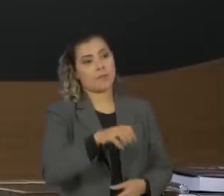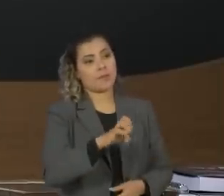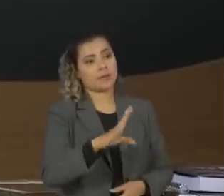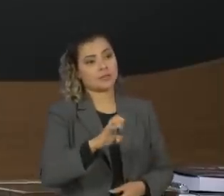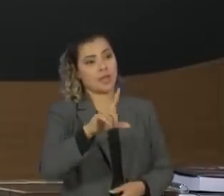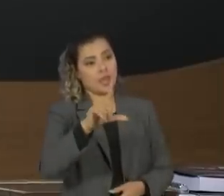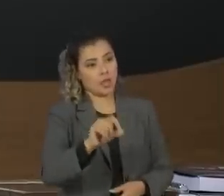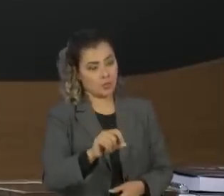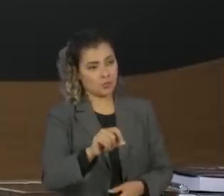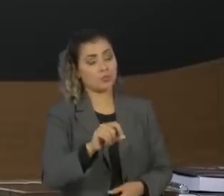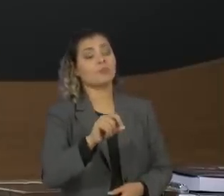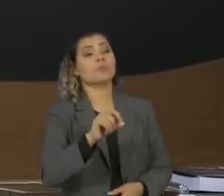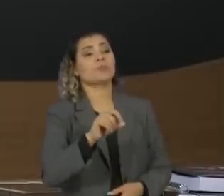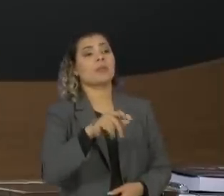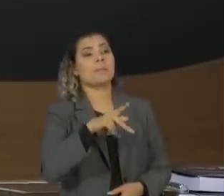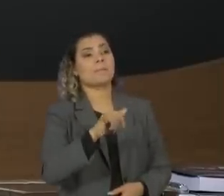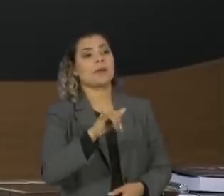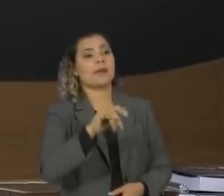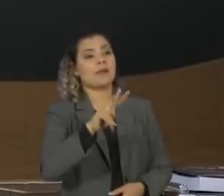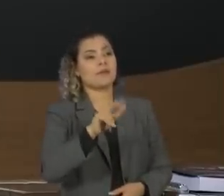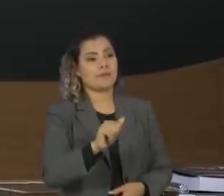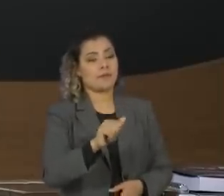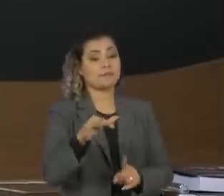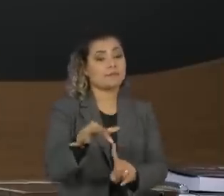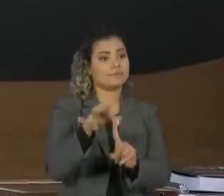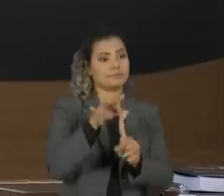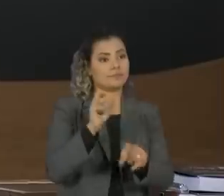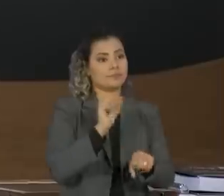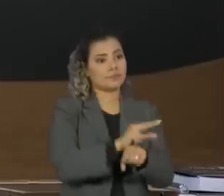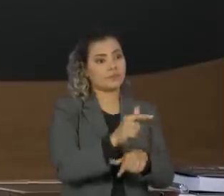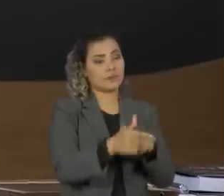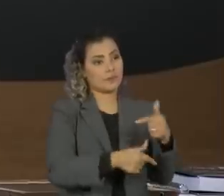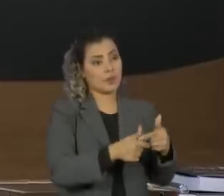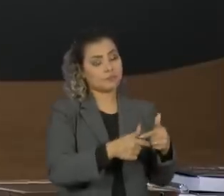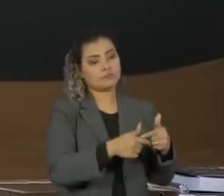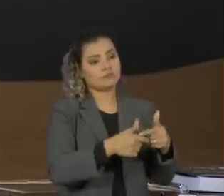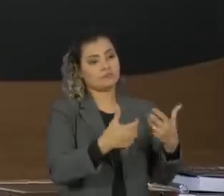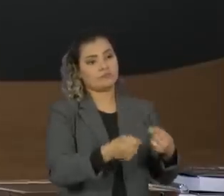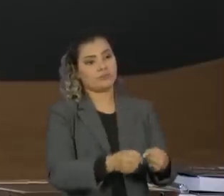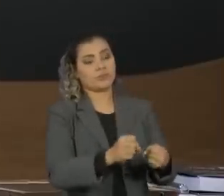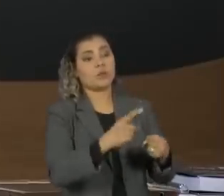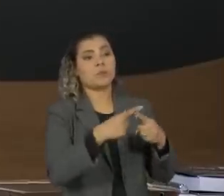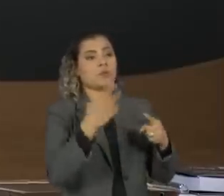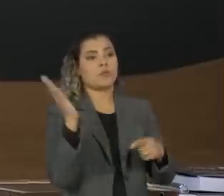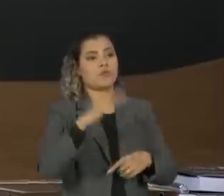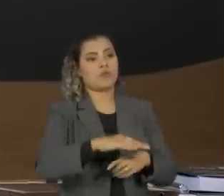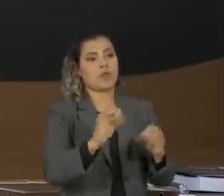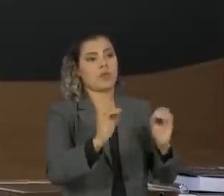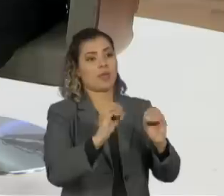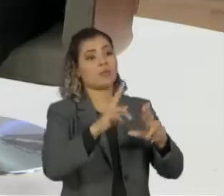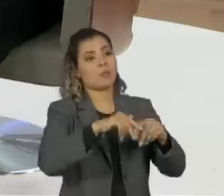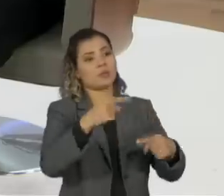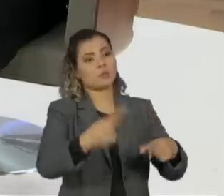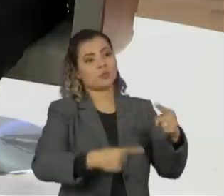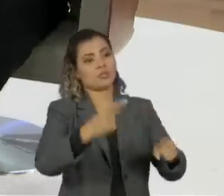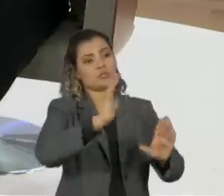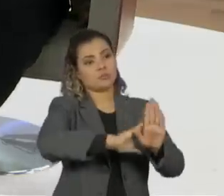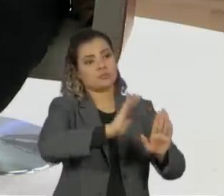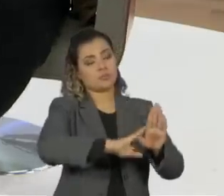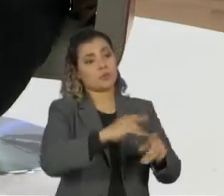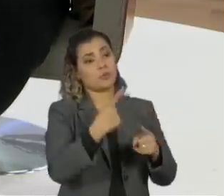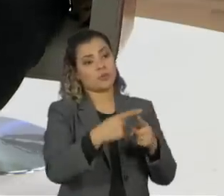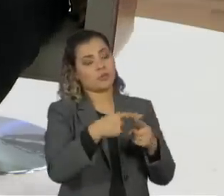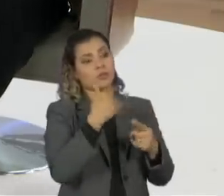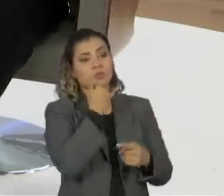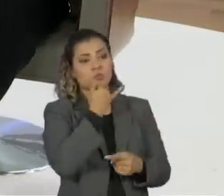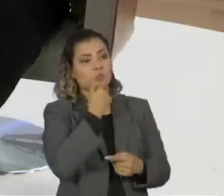sido originalmente chamado para compor a bancada, declinou dizendo que não viria por questões políticas, porque achava que não